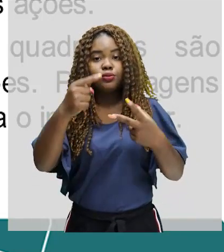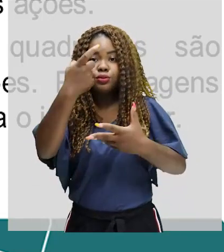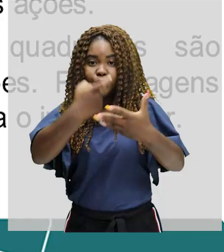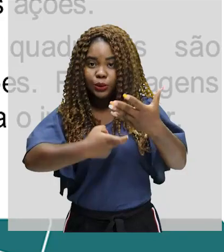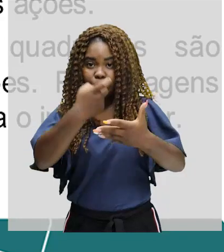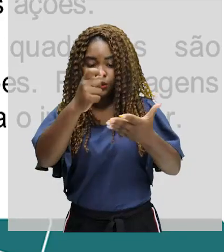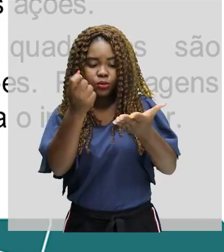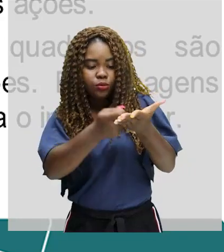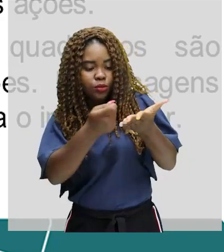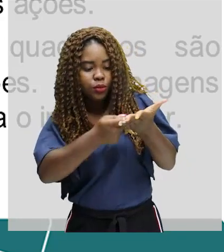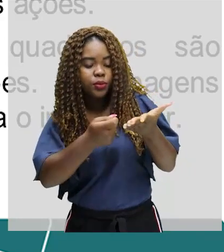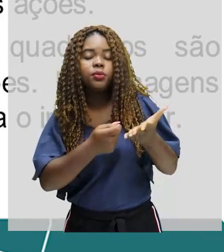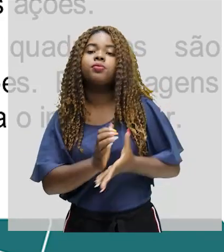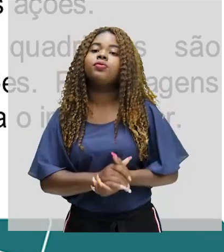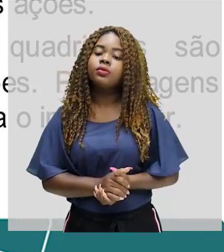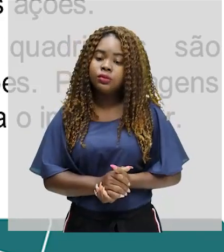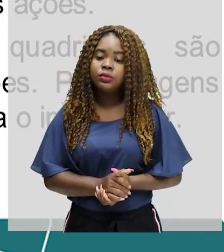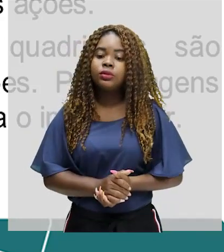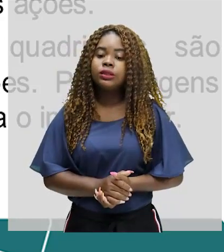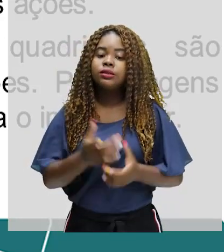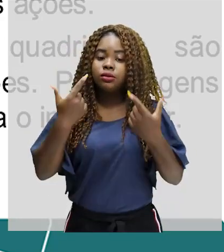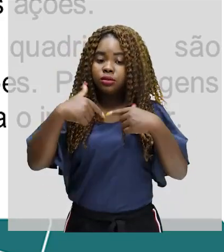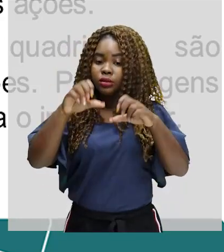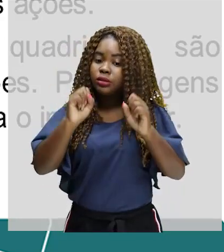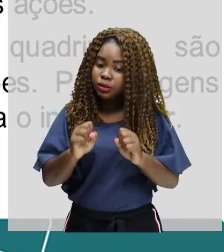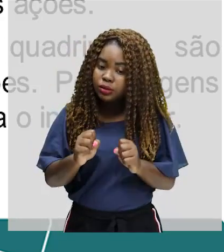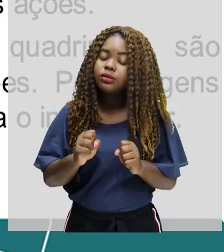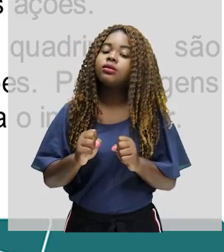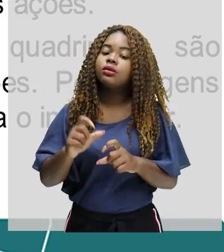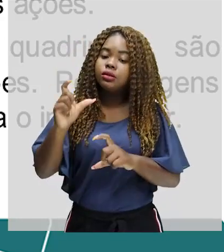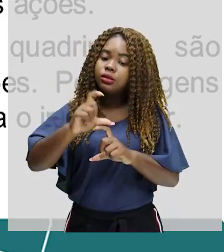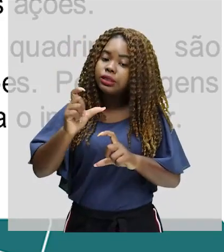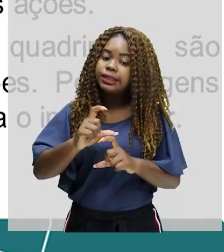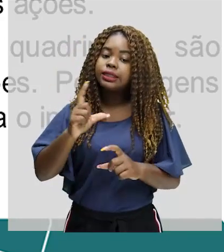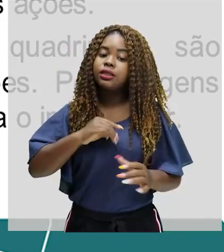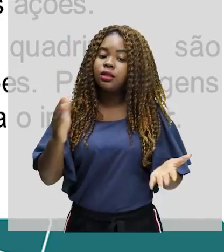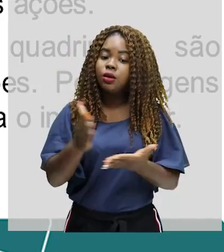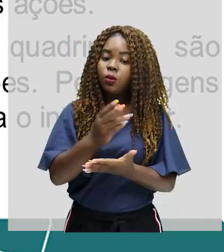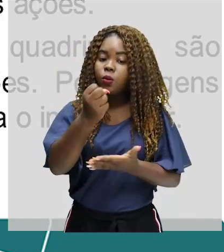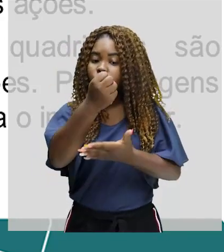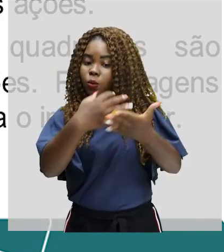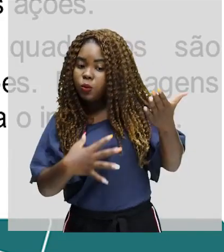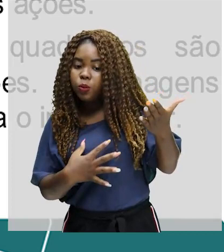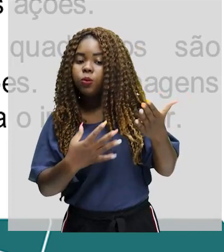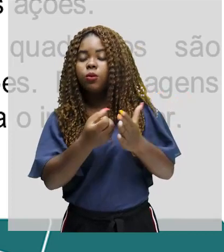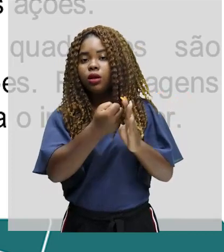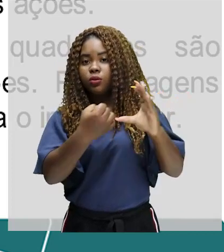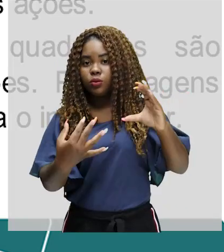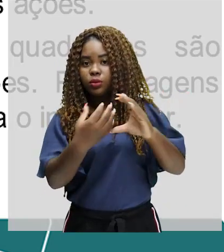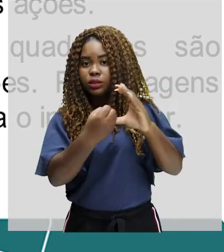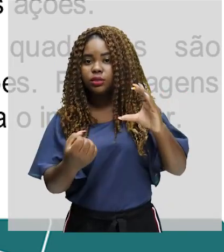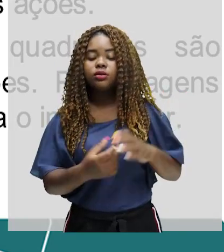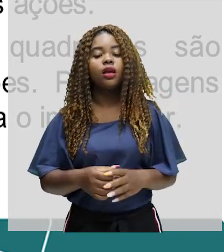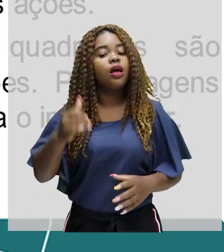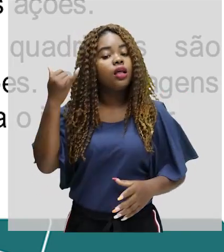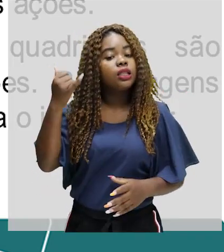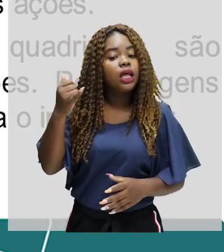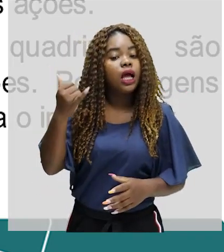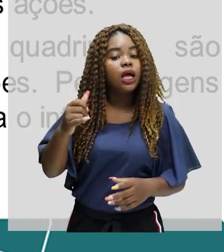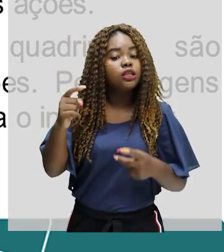a mensagem linguística das histórias em quadrinho parte de alguns aspectos e características. Aspecto narrativo,